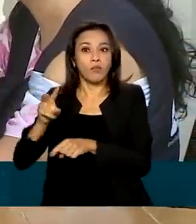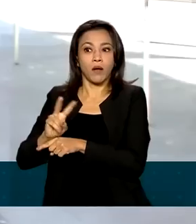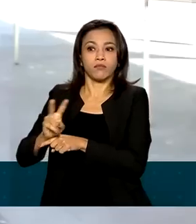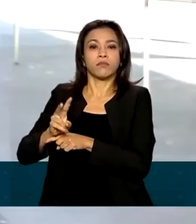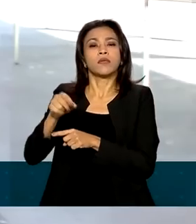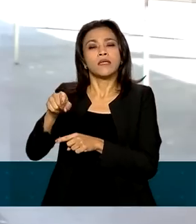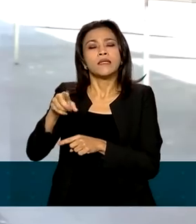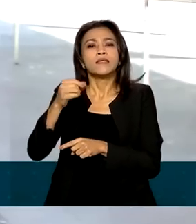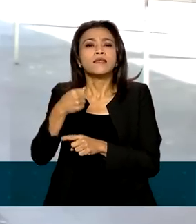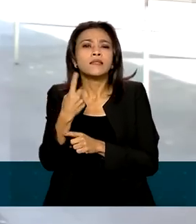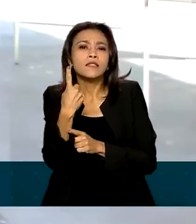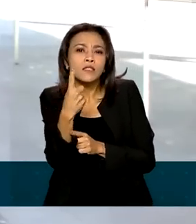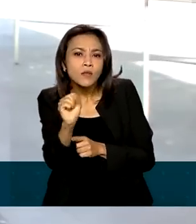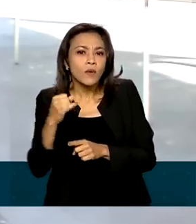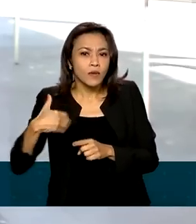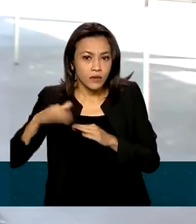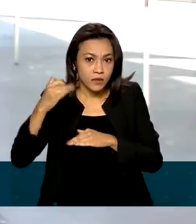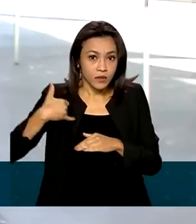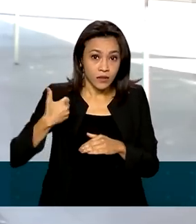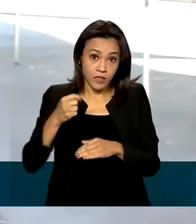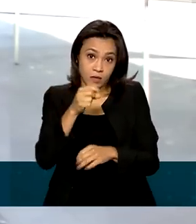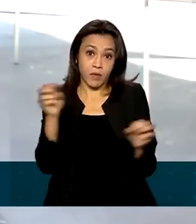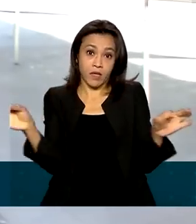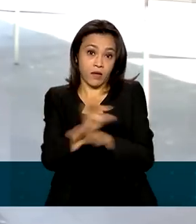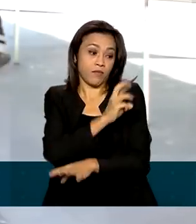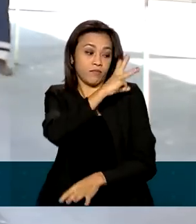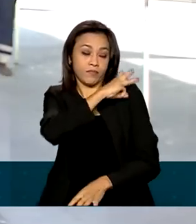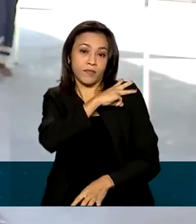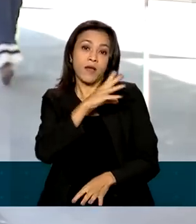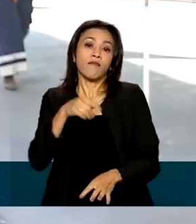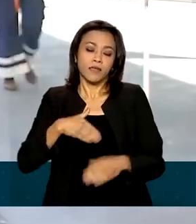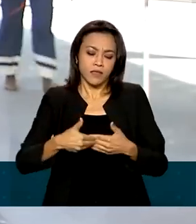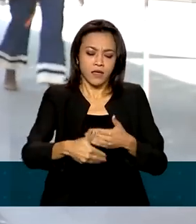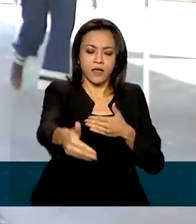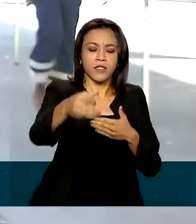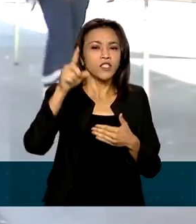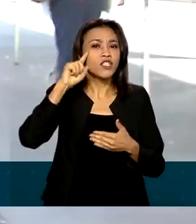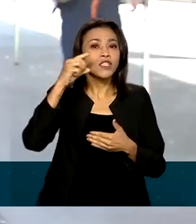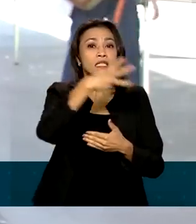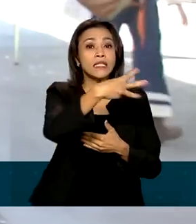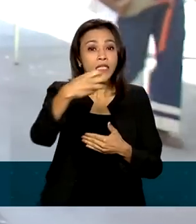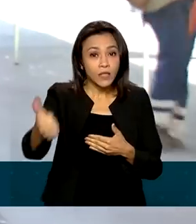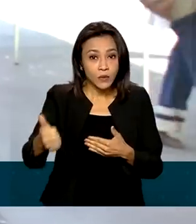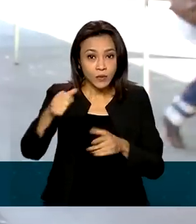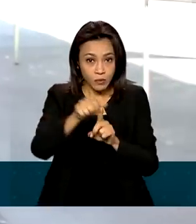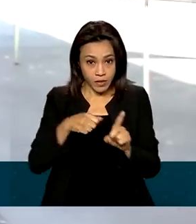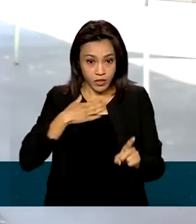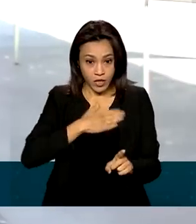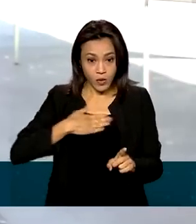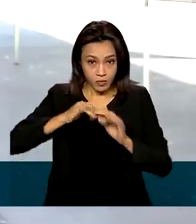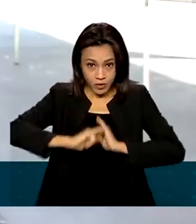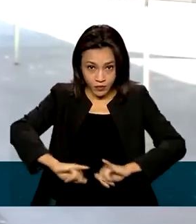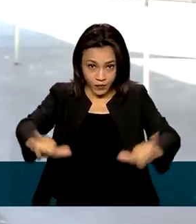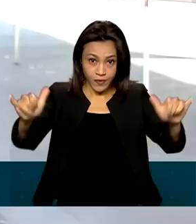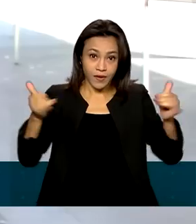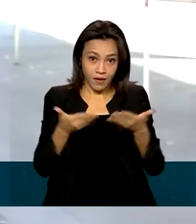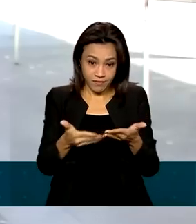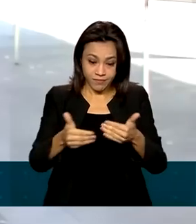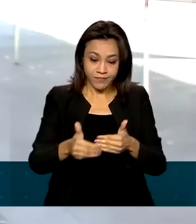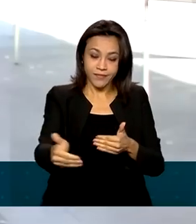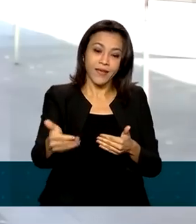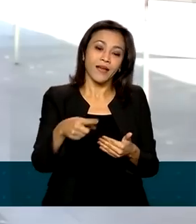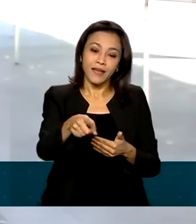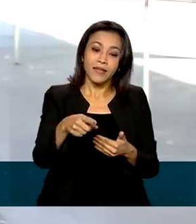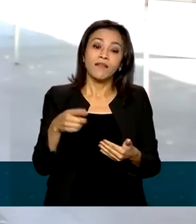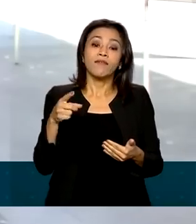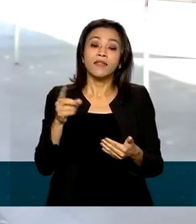E a lista preliminar dos inscritos, ela vai ser divulgada no dia 31 de agosto. Agora, o resultado final, para quem quer participar, trabalhar nesse